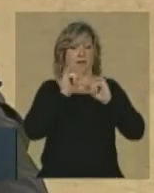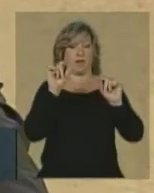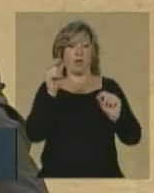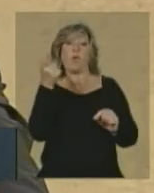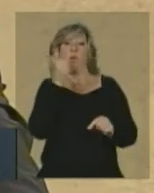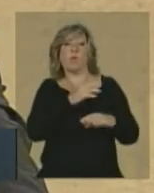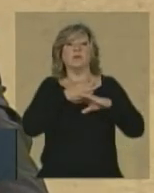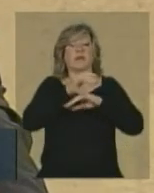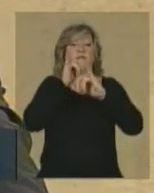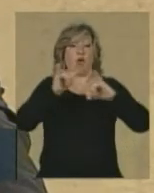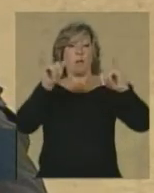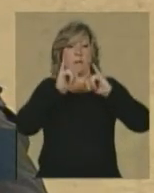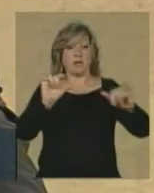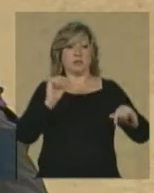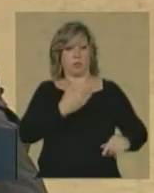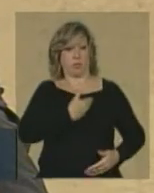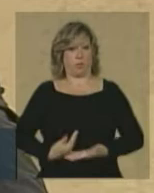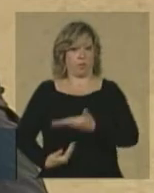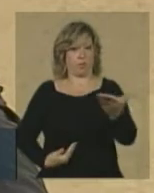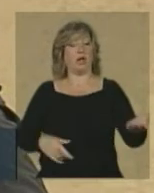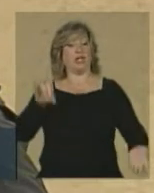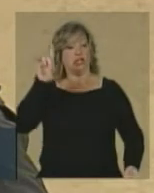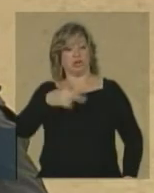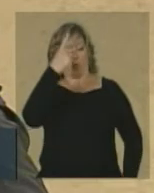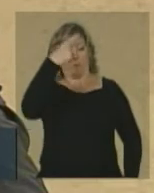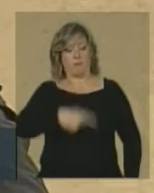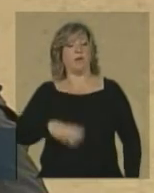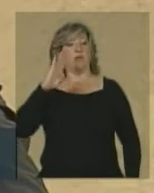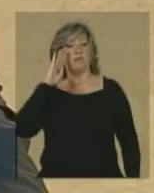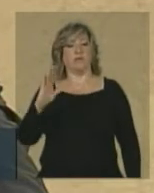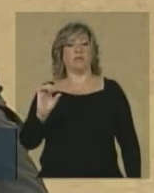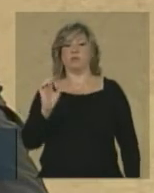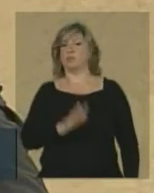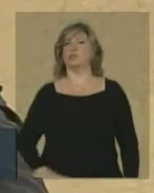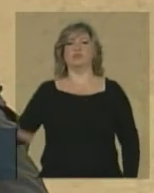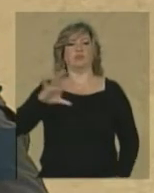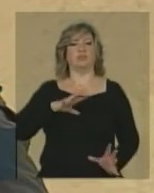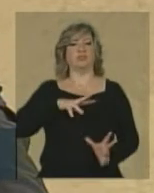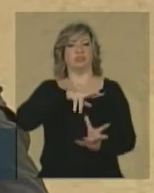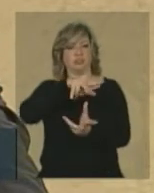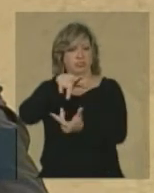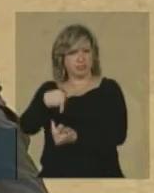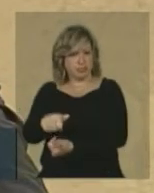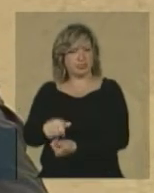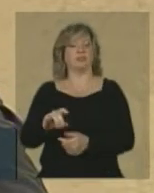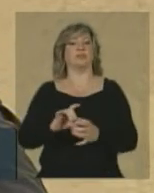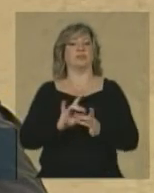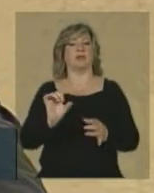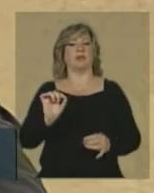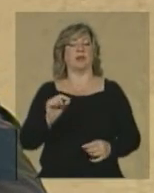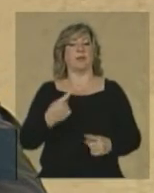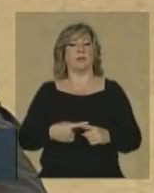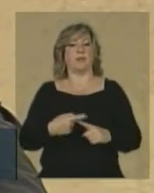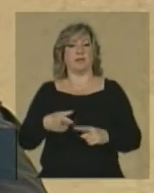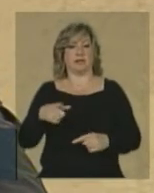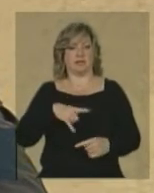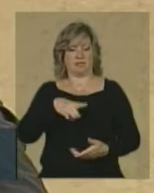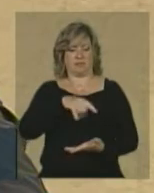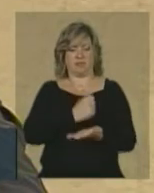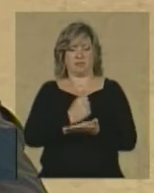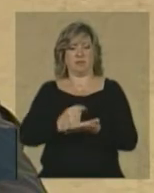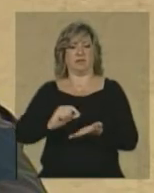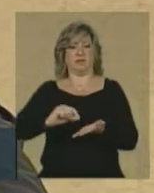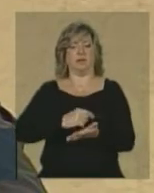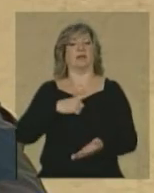acesso à informação pública constitui um direito humano fundamental internacionalmente tutelado por tratados ratificados pelo Brasil